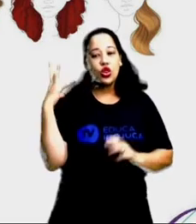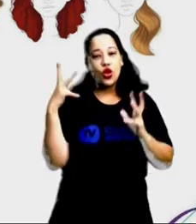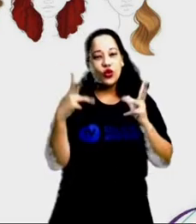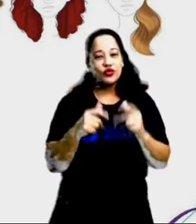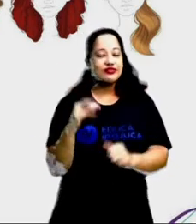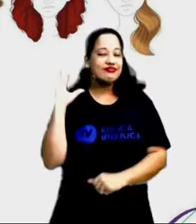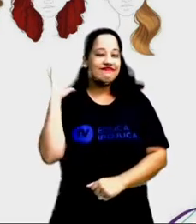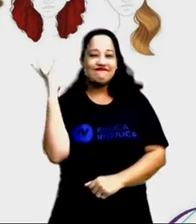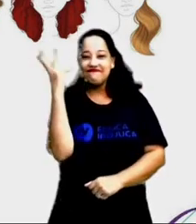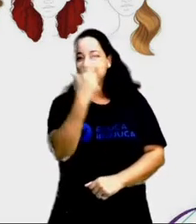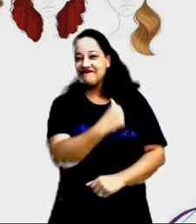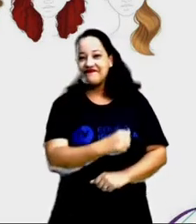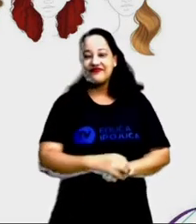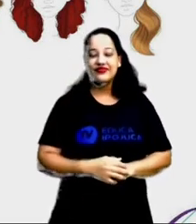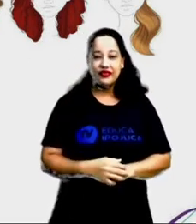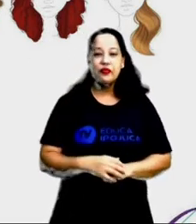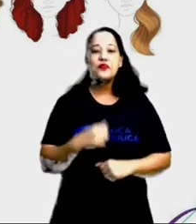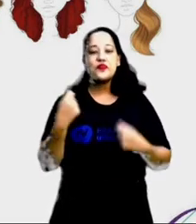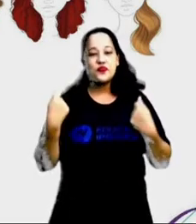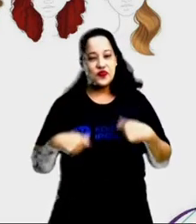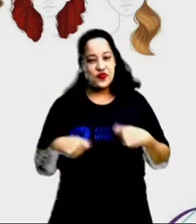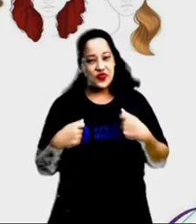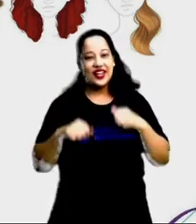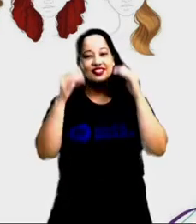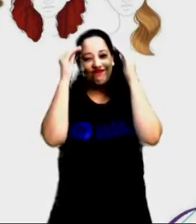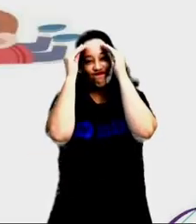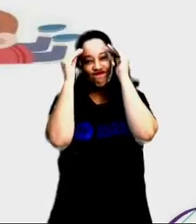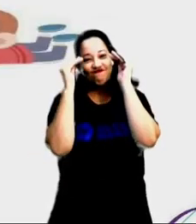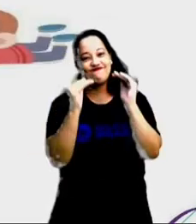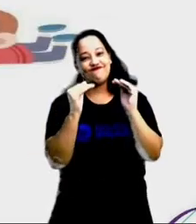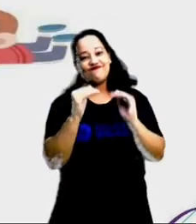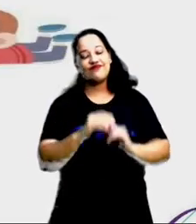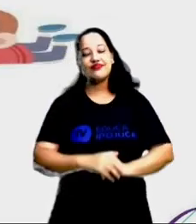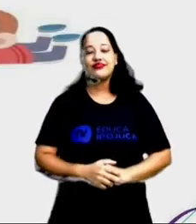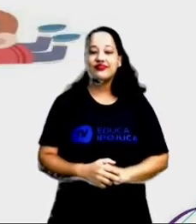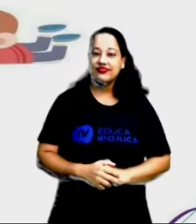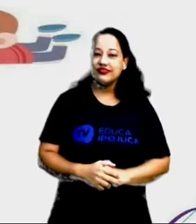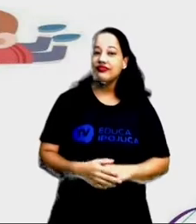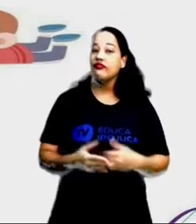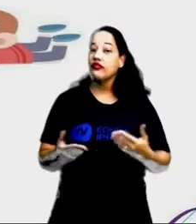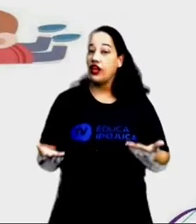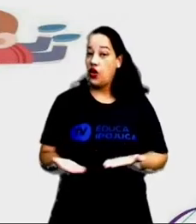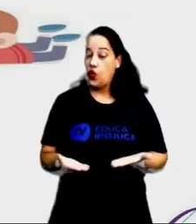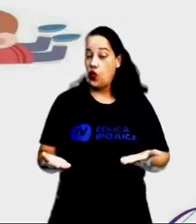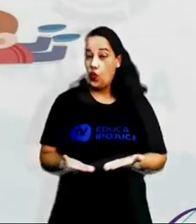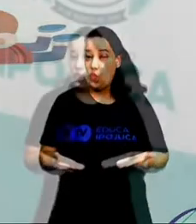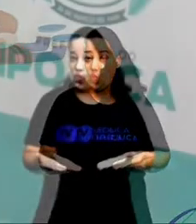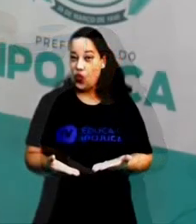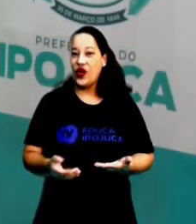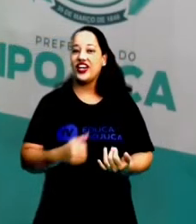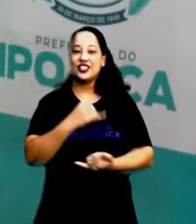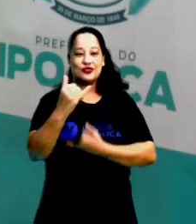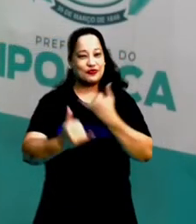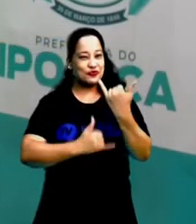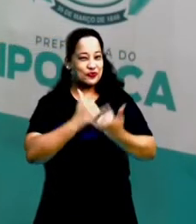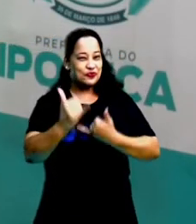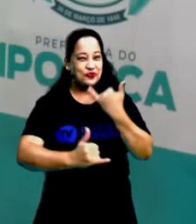lindos. E também temos que respeitar. Agora, é a hora da nossa